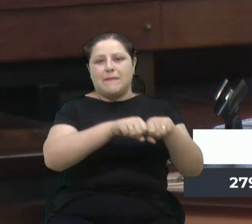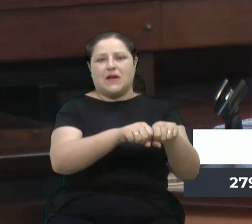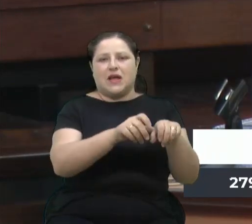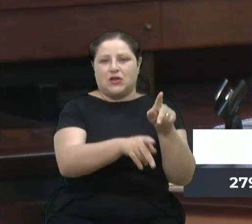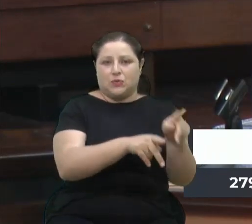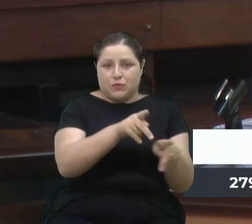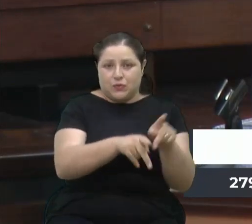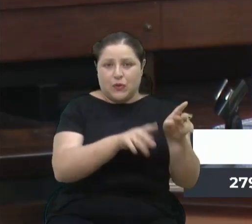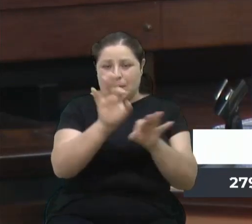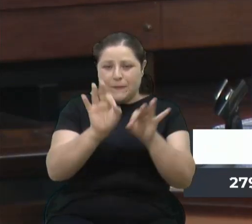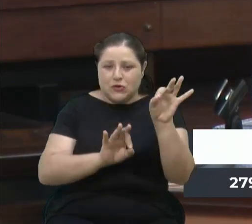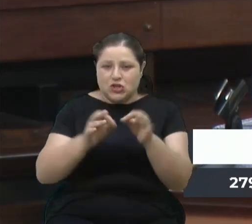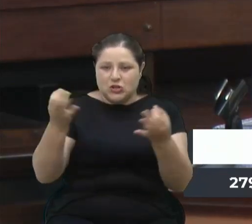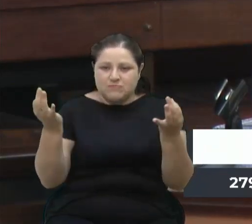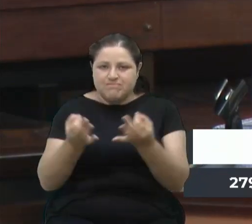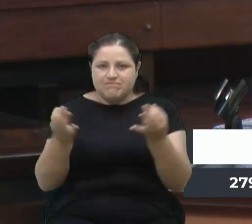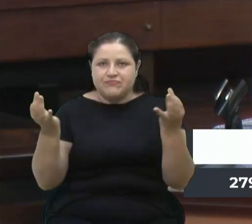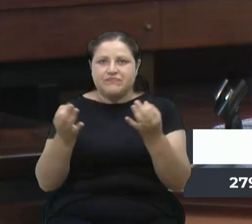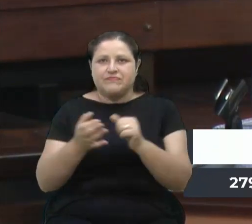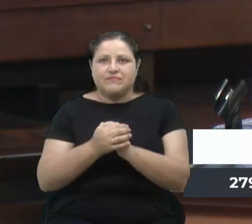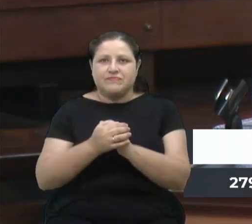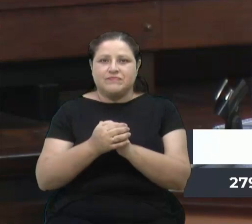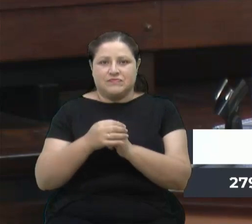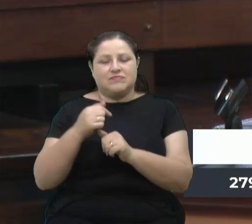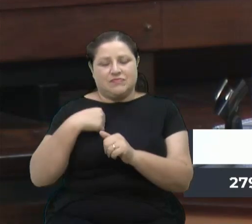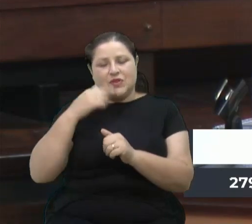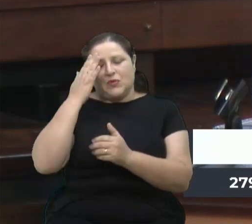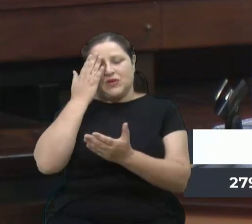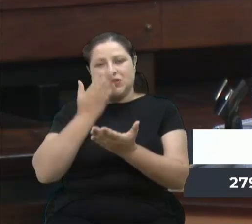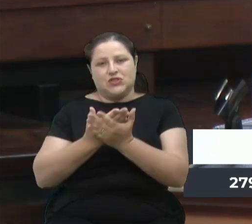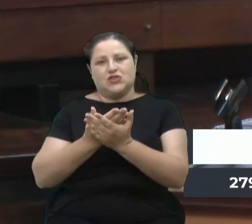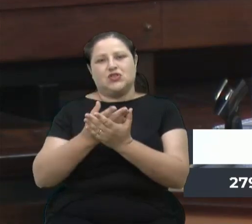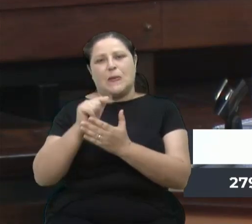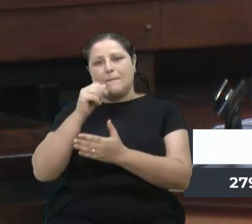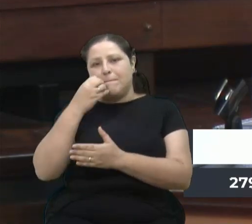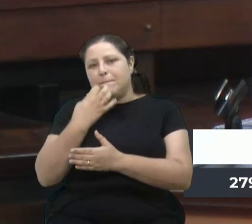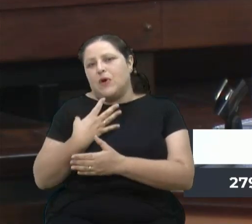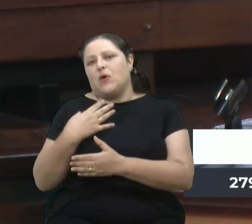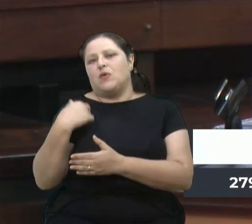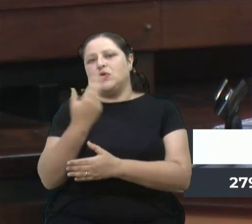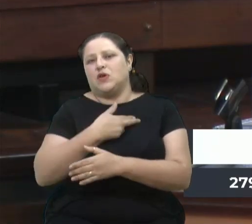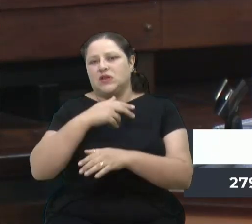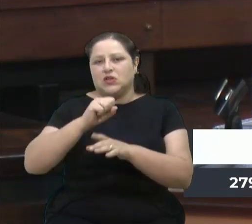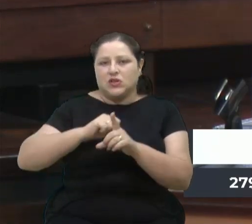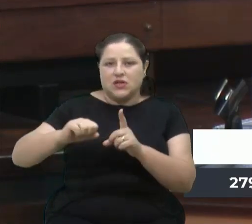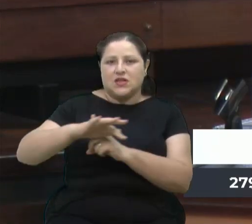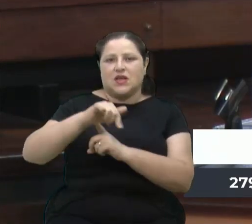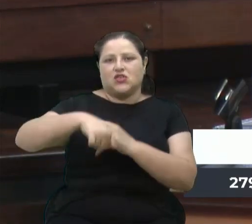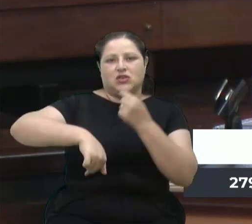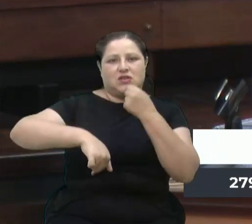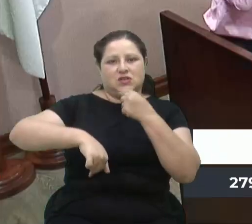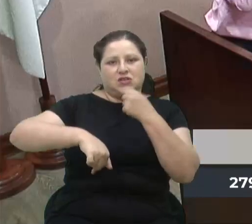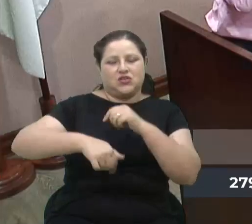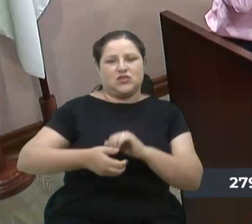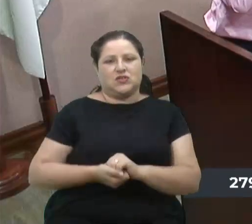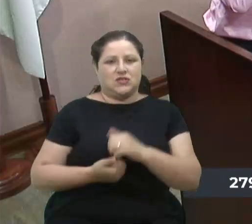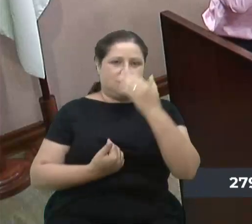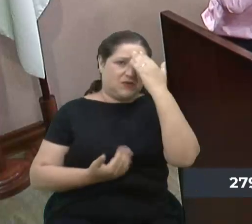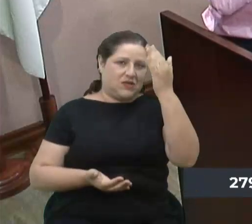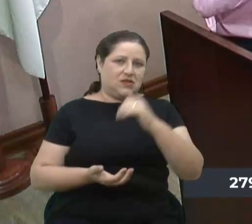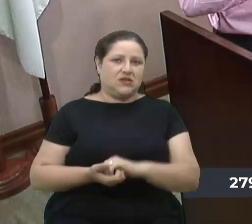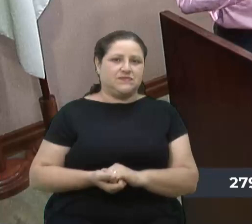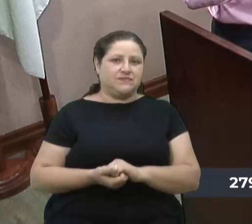redondinho, projeto formado, aonde tenho certeza que vai ser bom para a nossa sociedade e Caxias do Sul. Obrigado. Obrigado, vereador